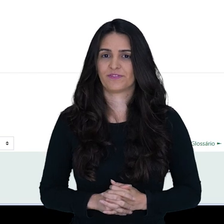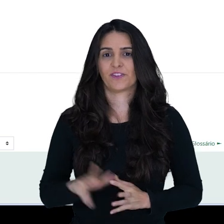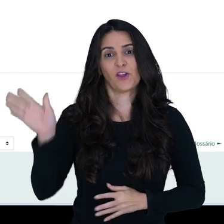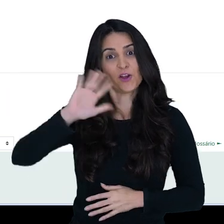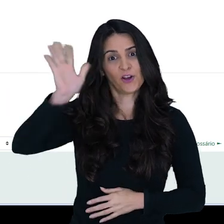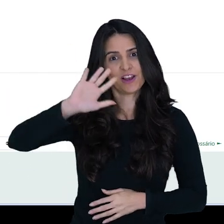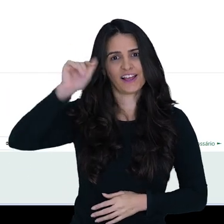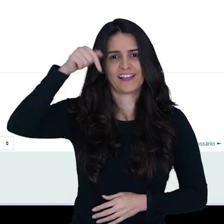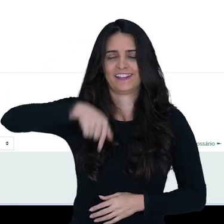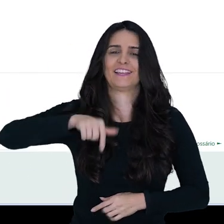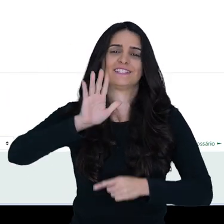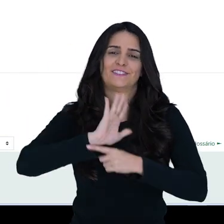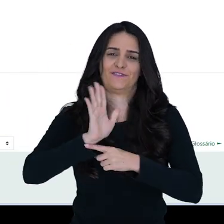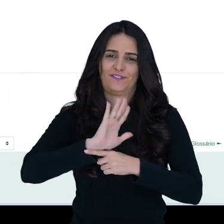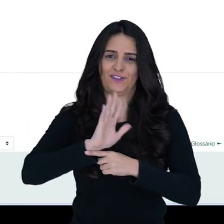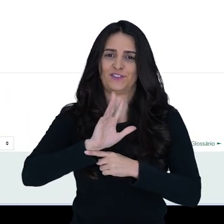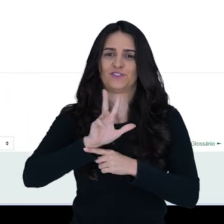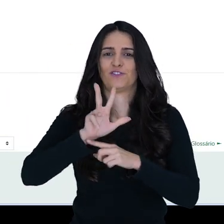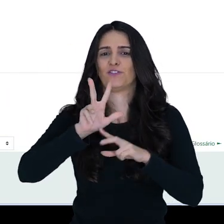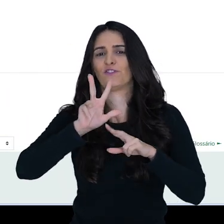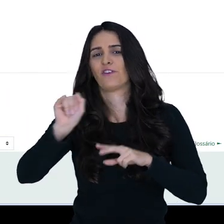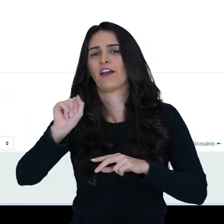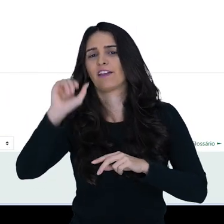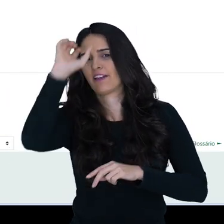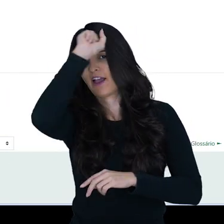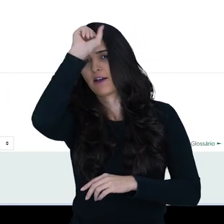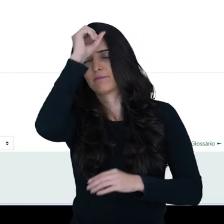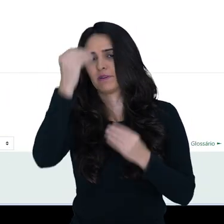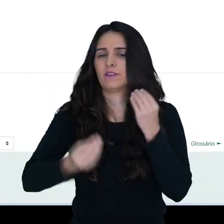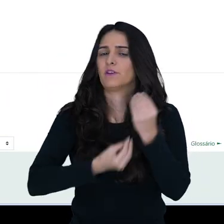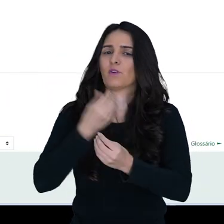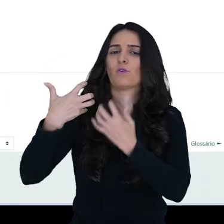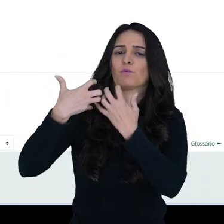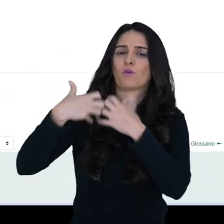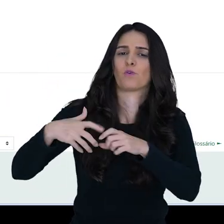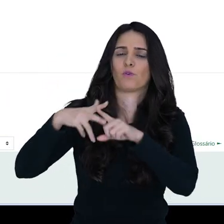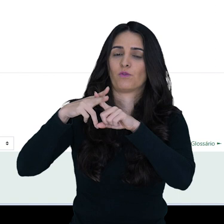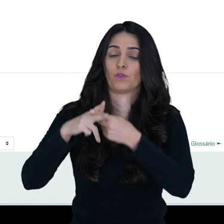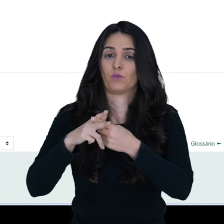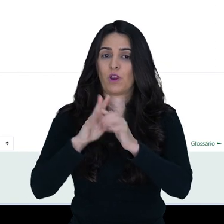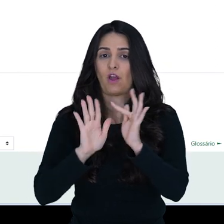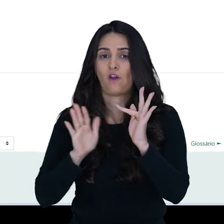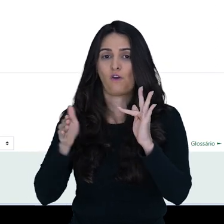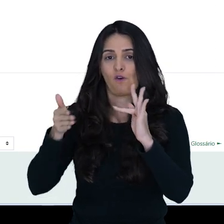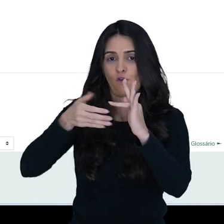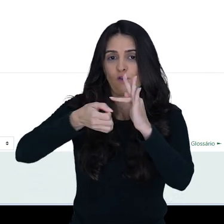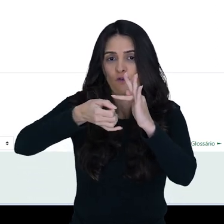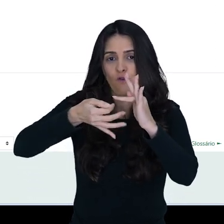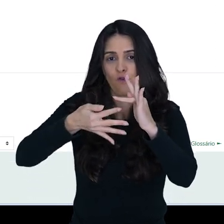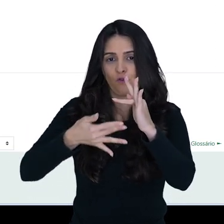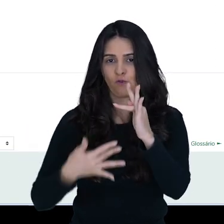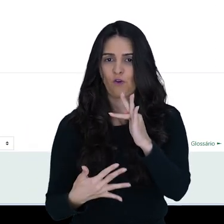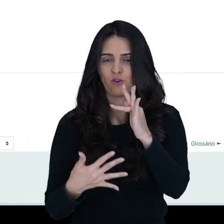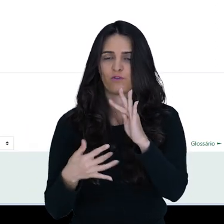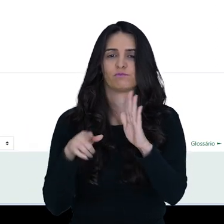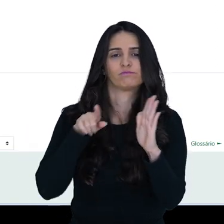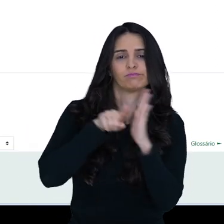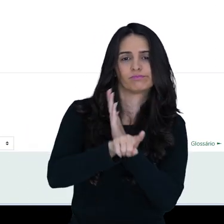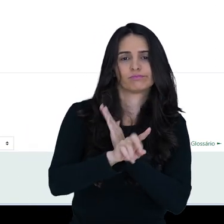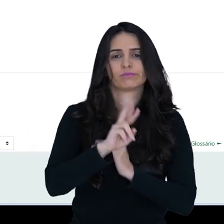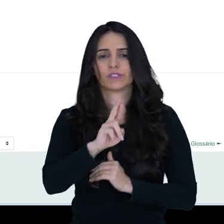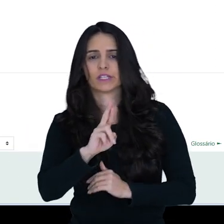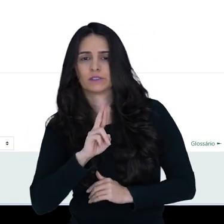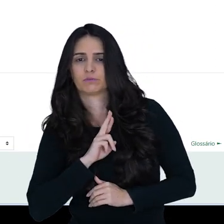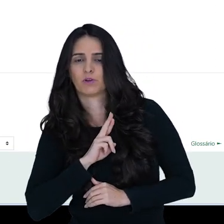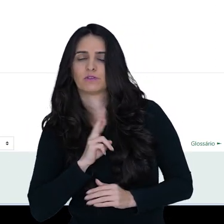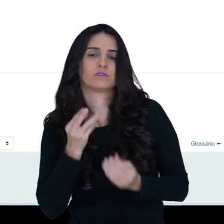Olá, neste vídeo tutorial vamos explorar um pouco mais as configurações do fórum Pergunta e Resposta